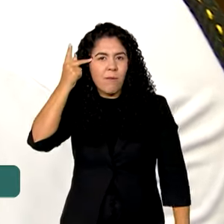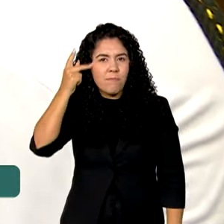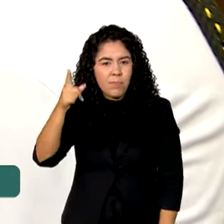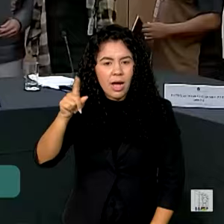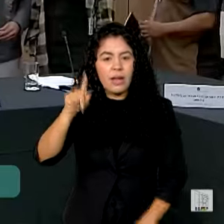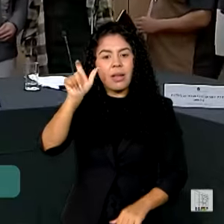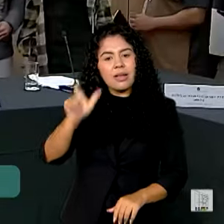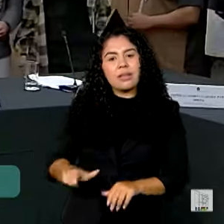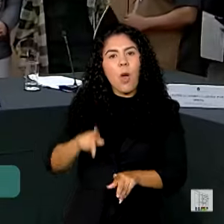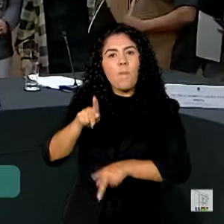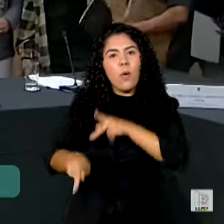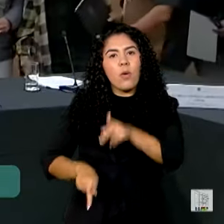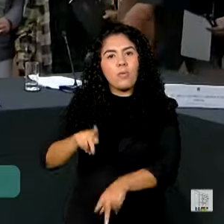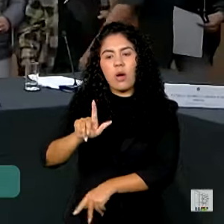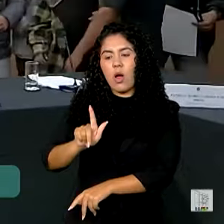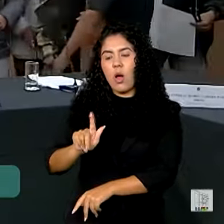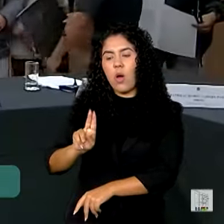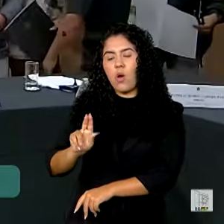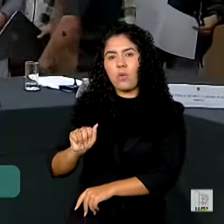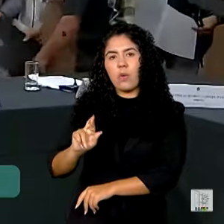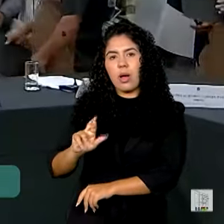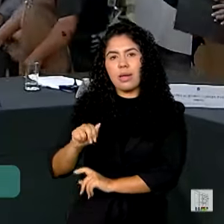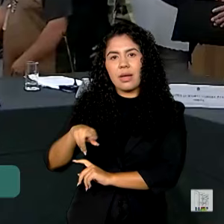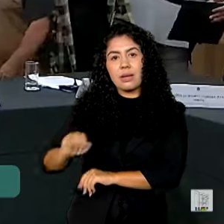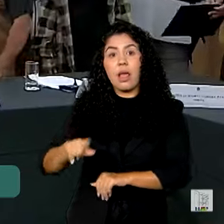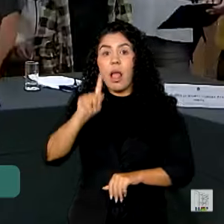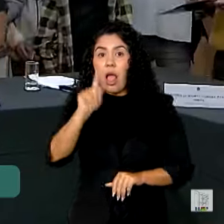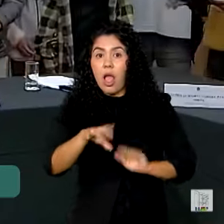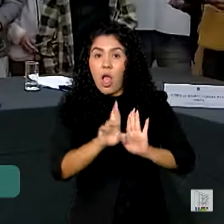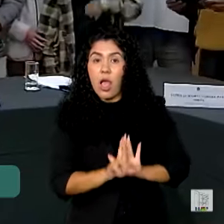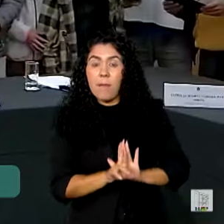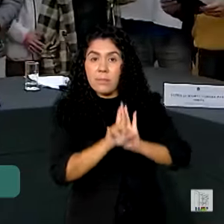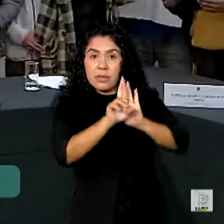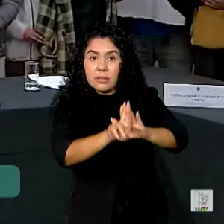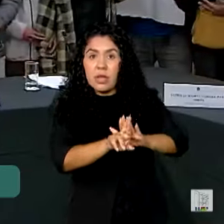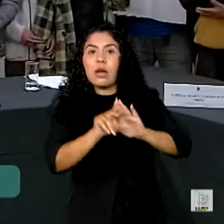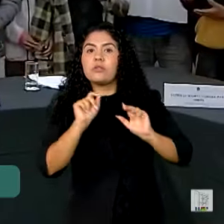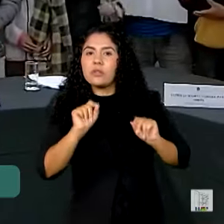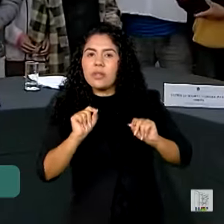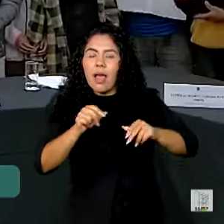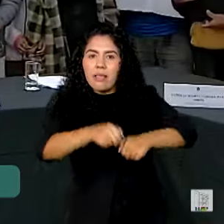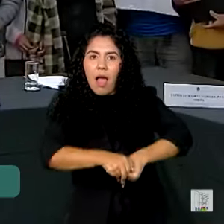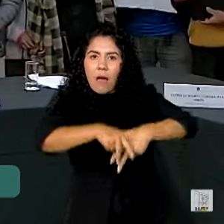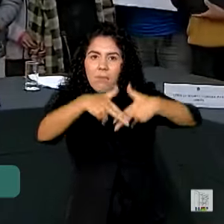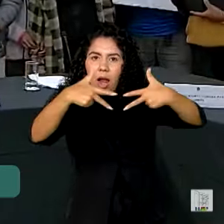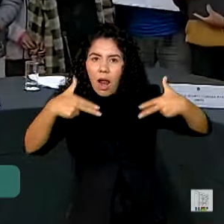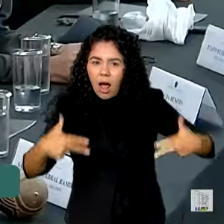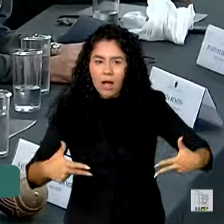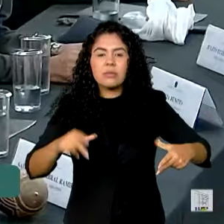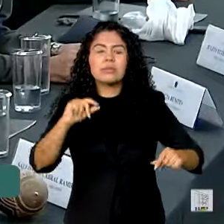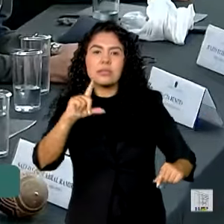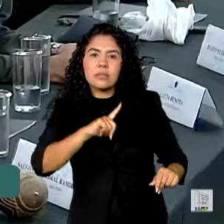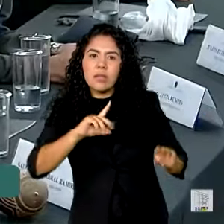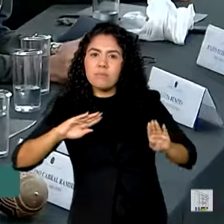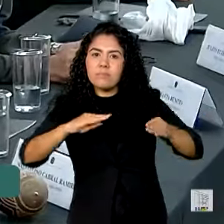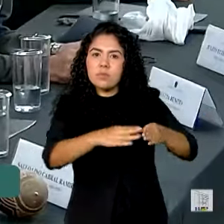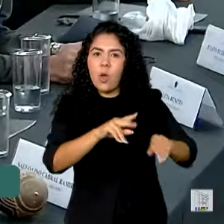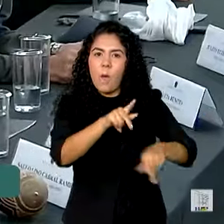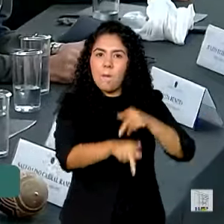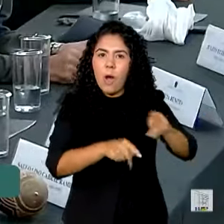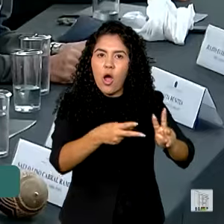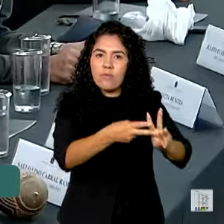povo guarani. Para representantes das etnias, o ato traz mais segurança para os povos indígenas e suas